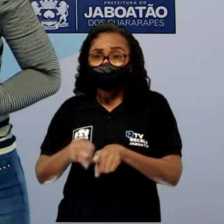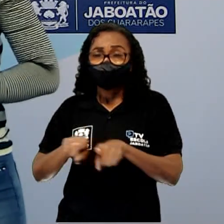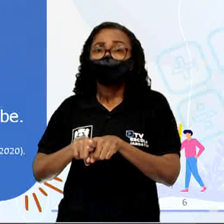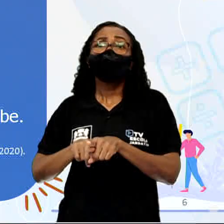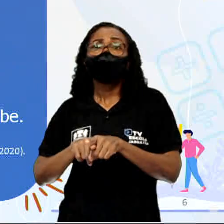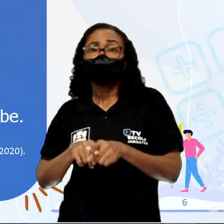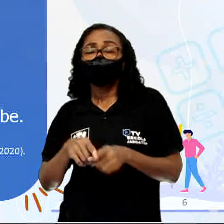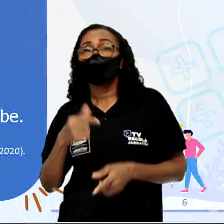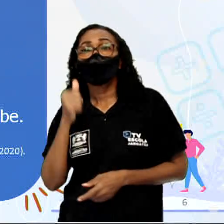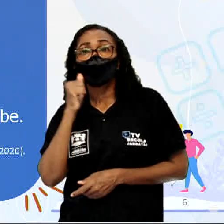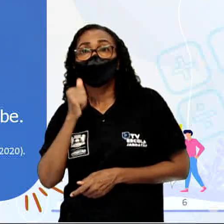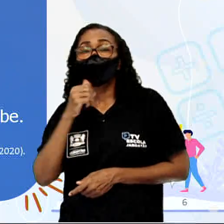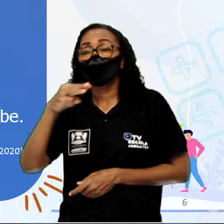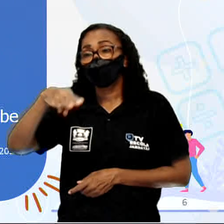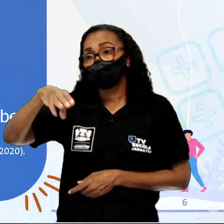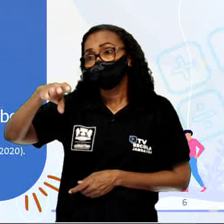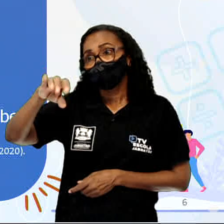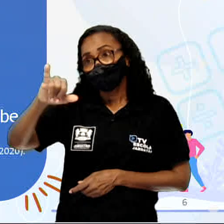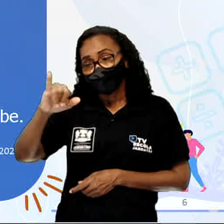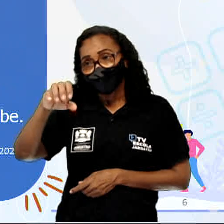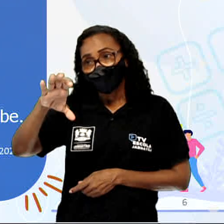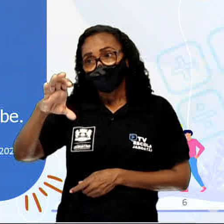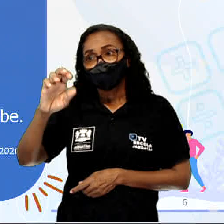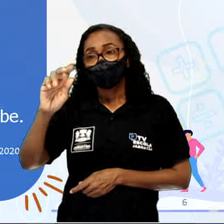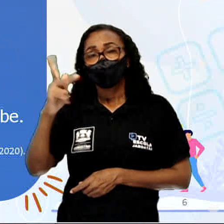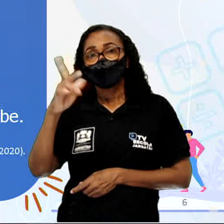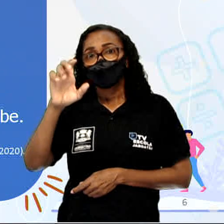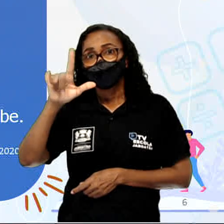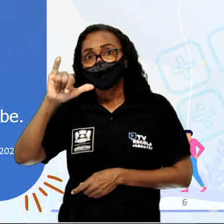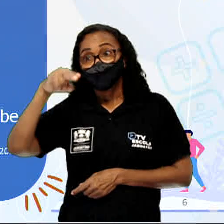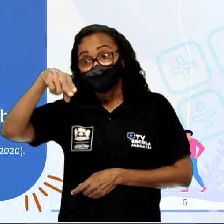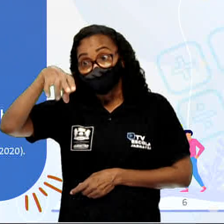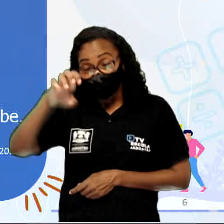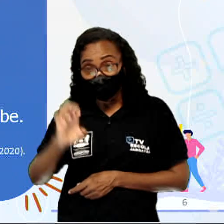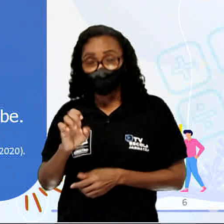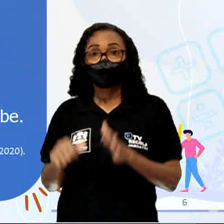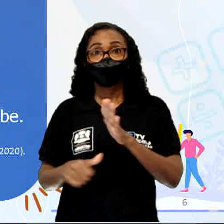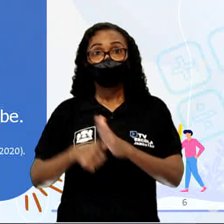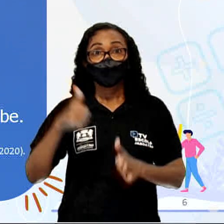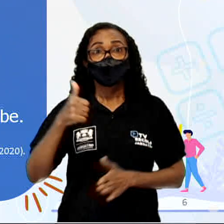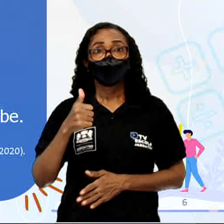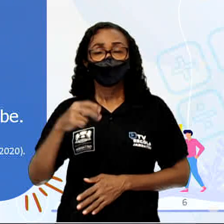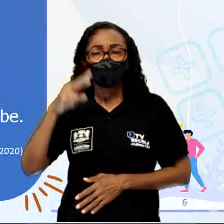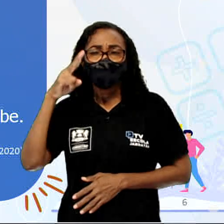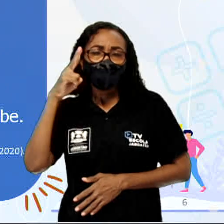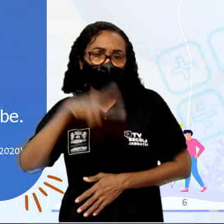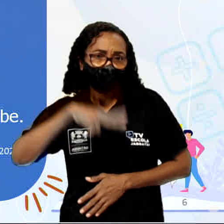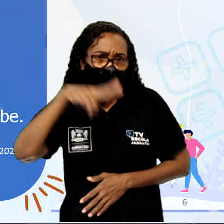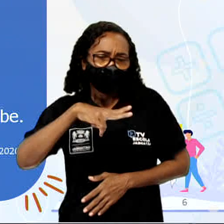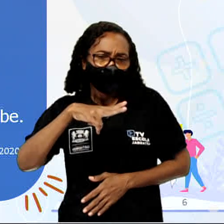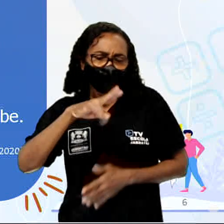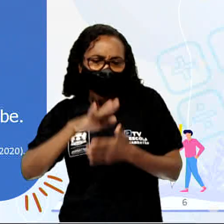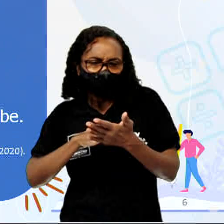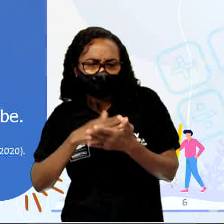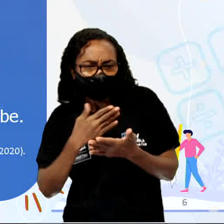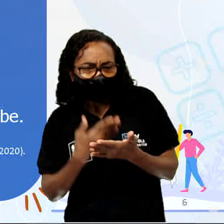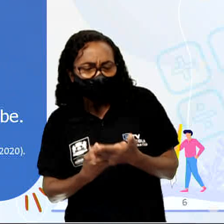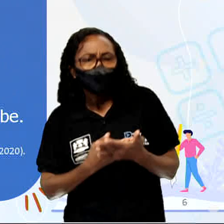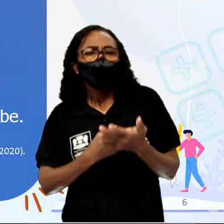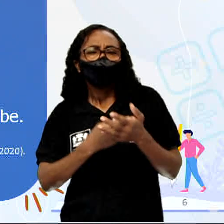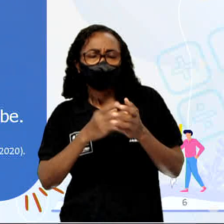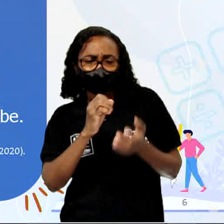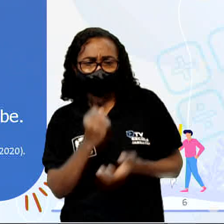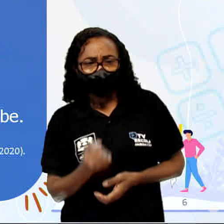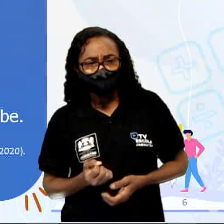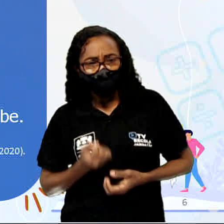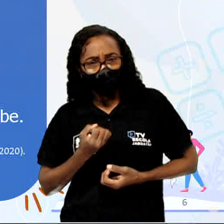Vamos lá? Primeiro de tudo, leia e interprete o poema abaixo de Micheline Verusky, como eu comentei